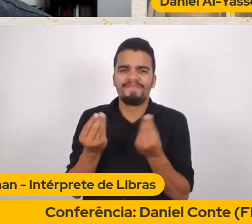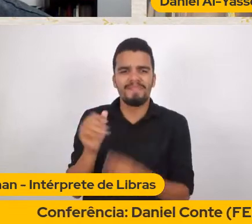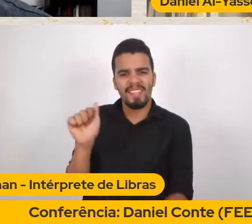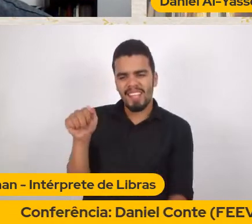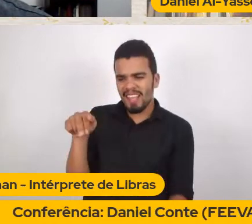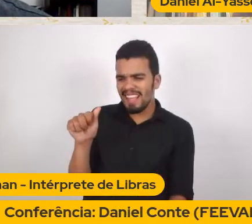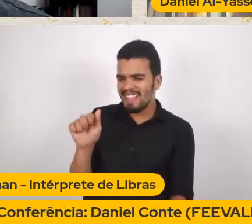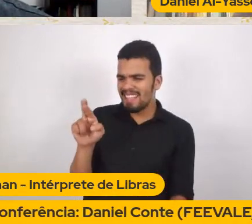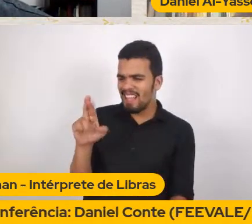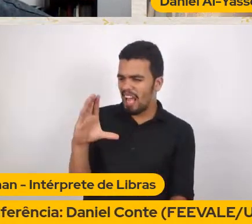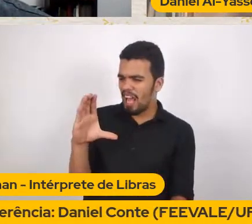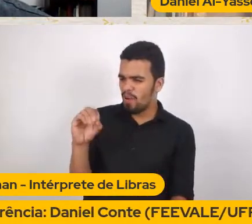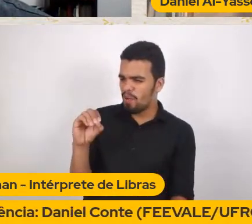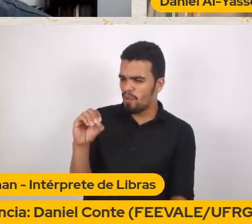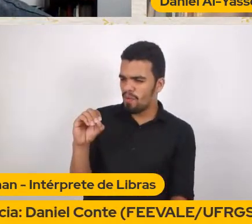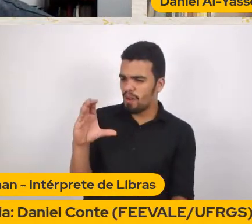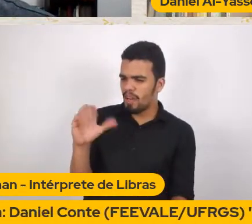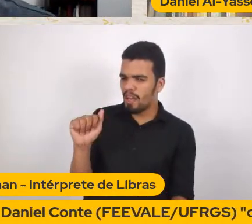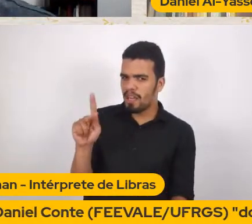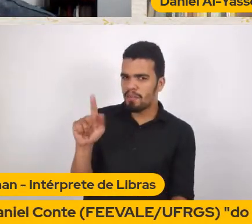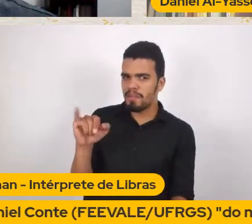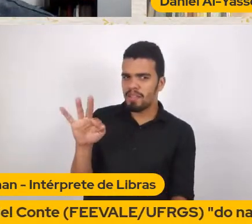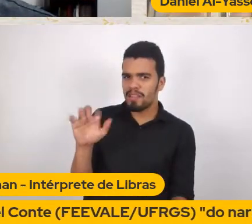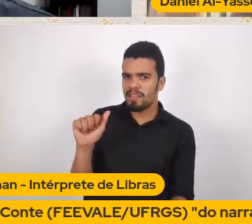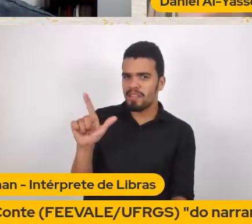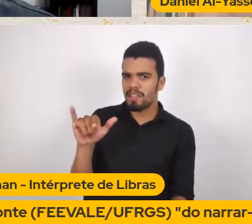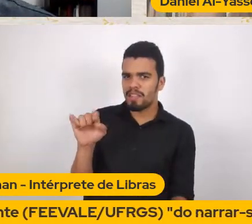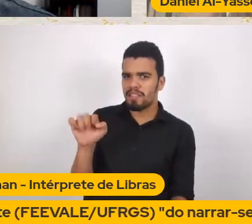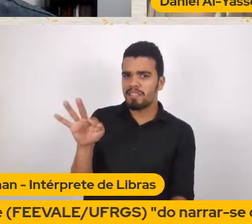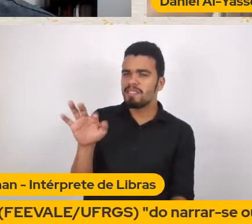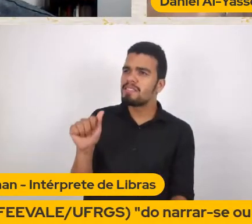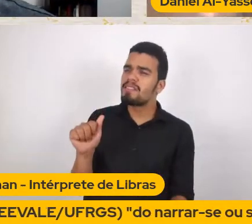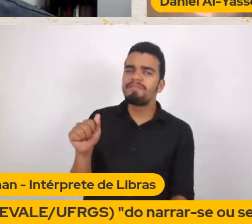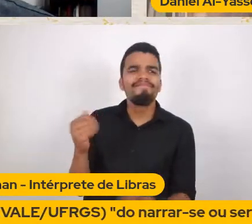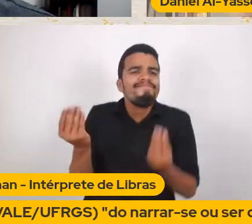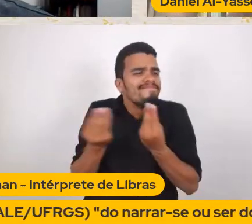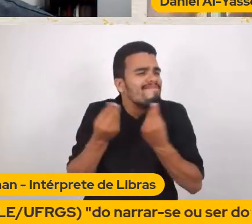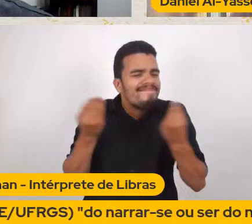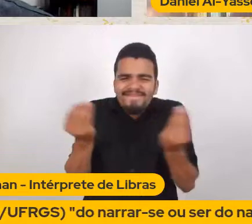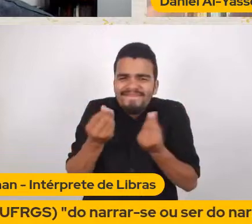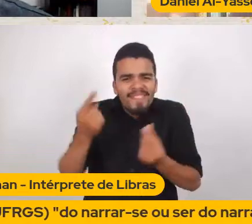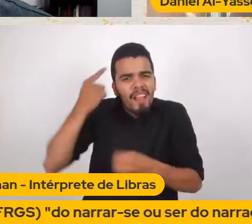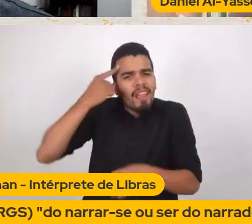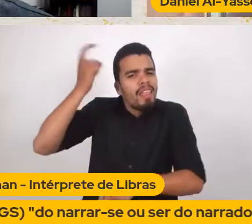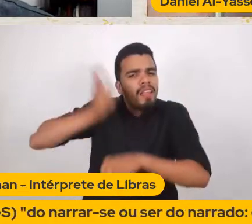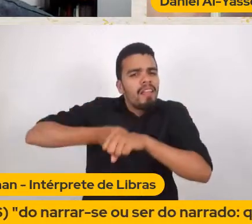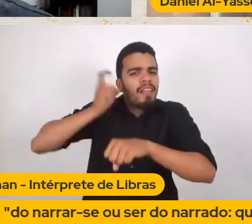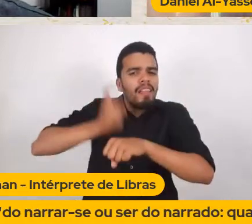É no mínimo Esquizofrênico É no mínimo Esquizofrênico Porque não tem Nem sentido Não tem como A gente